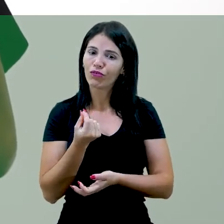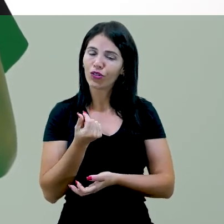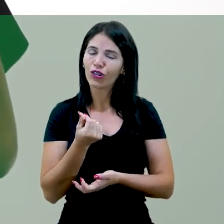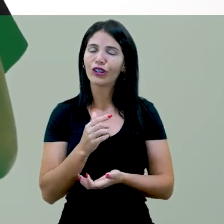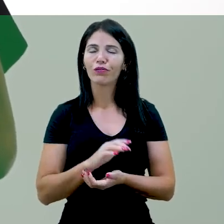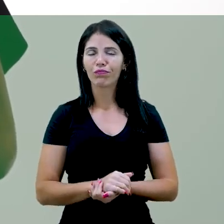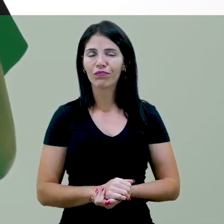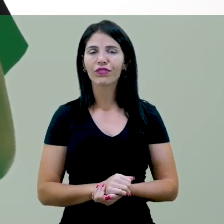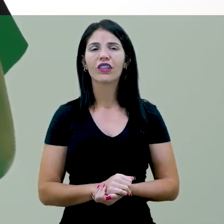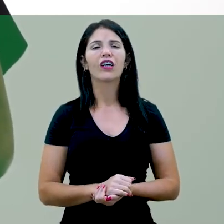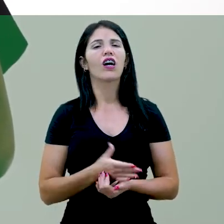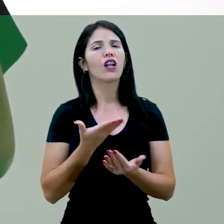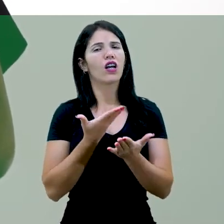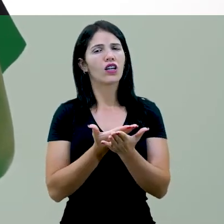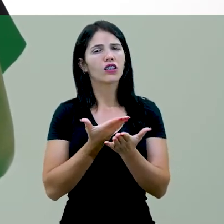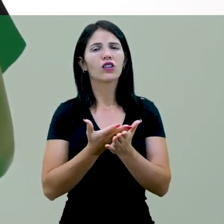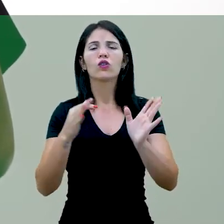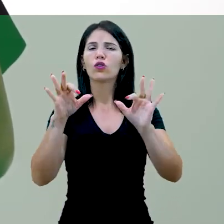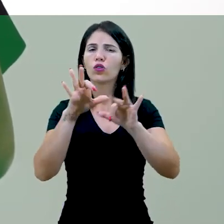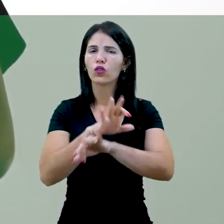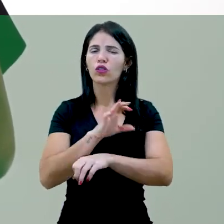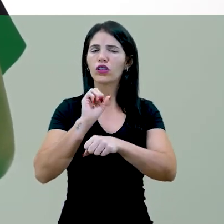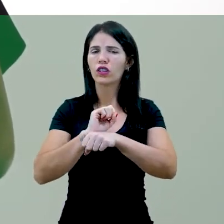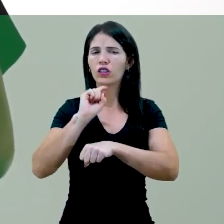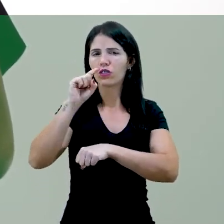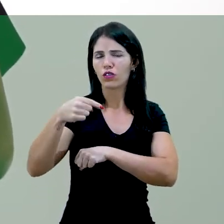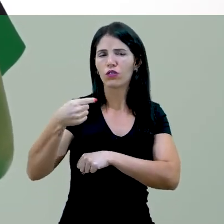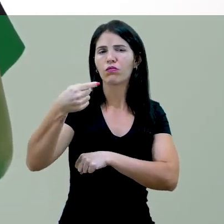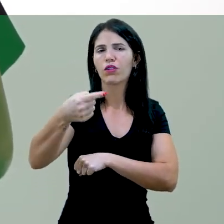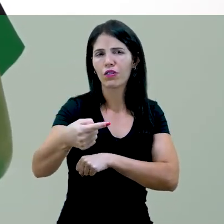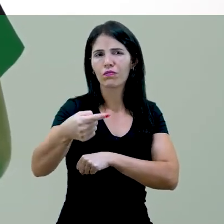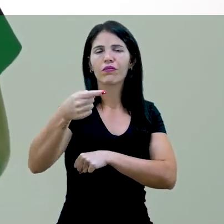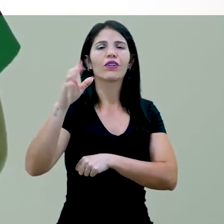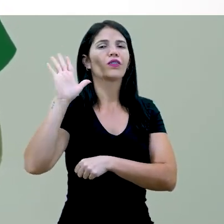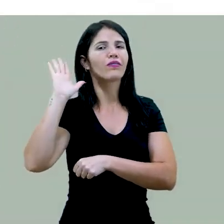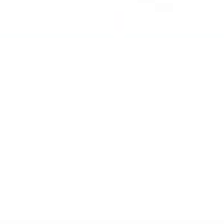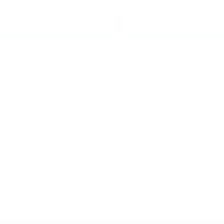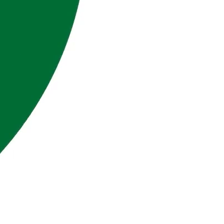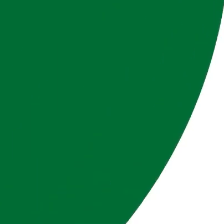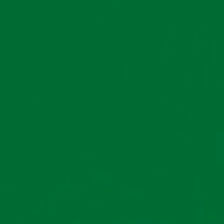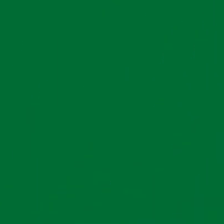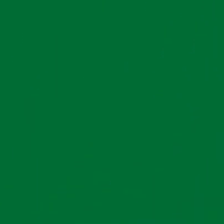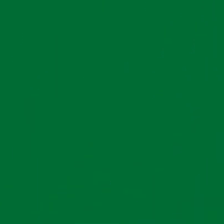Chegamos ao final de mais uma aula e estarei esperando por você na próxima. Até!